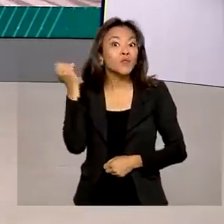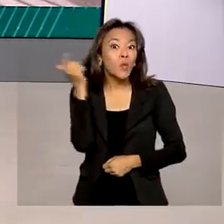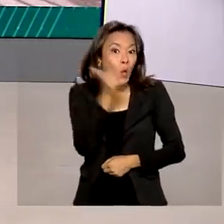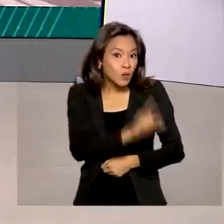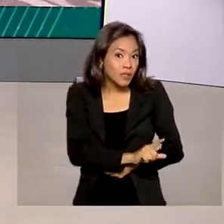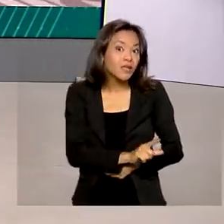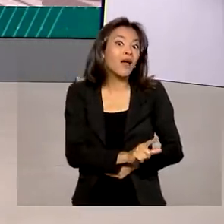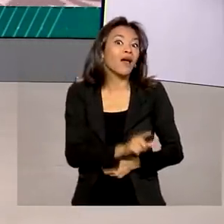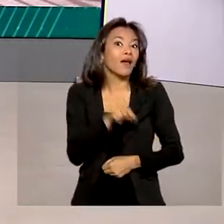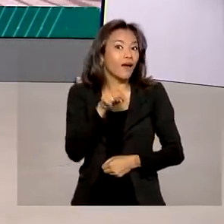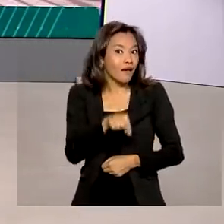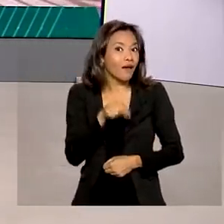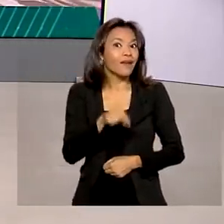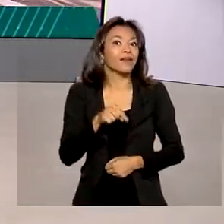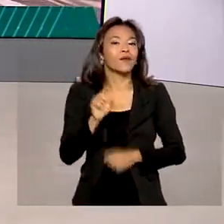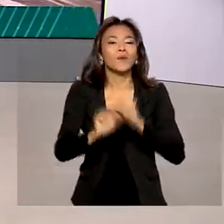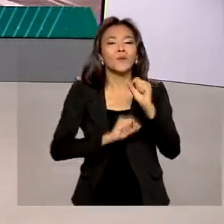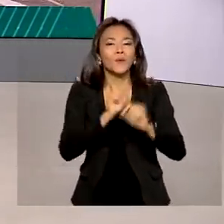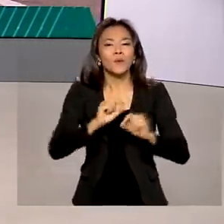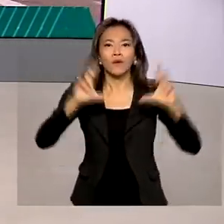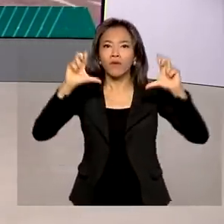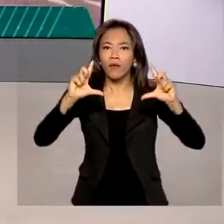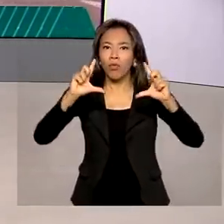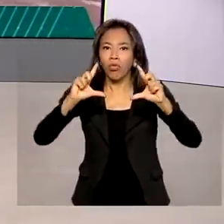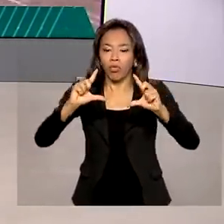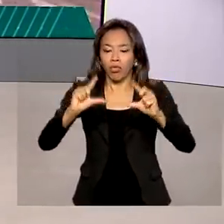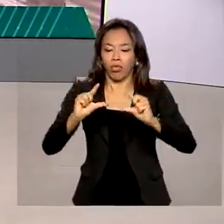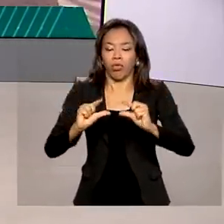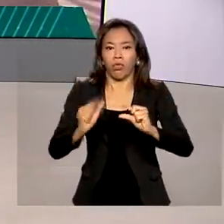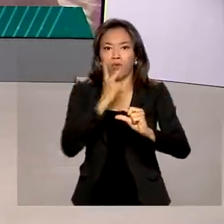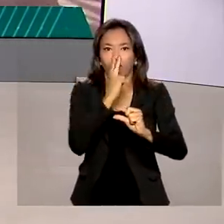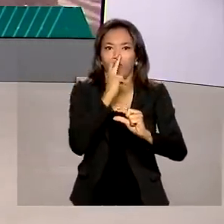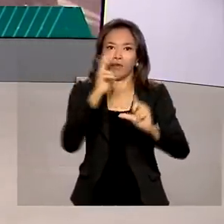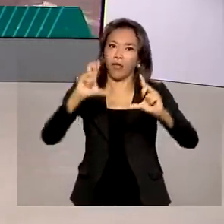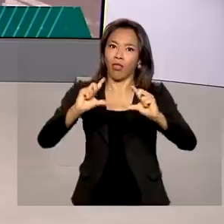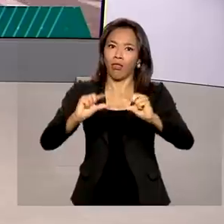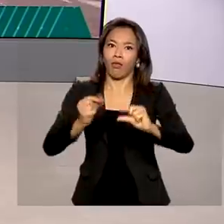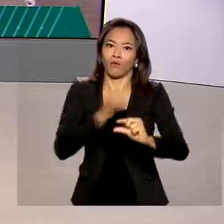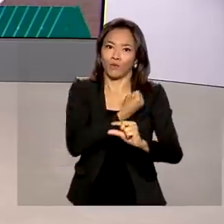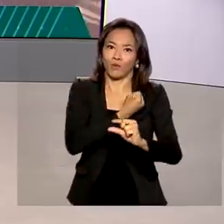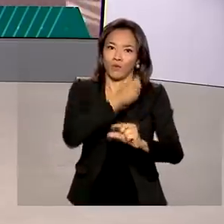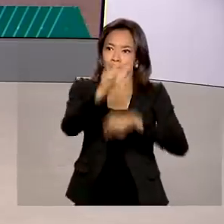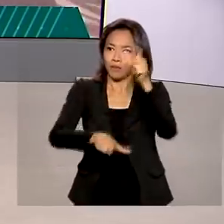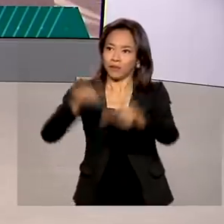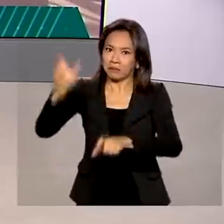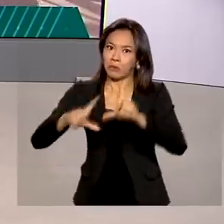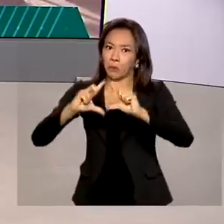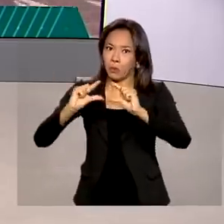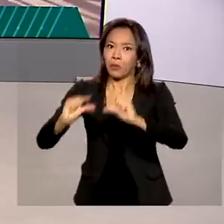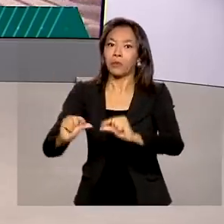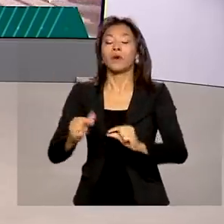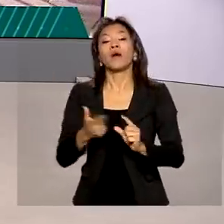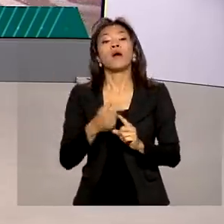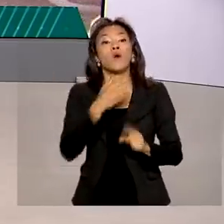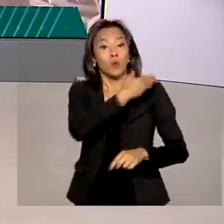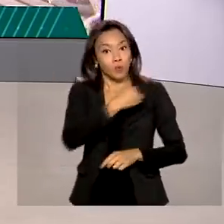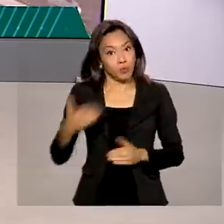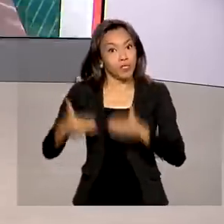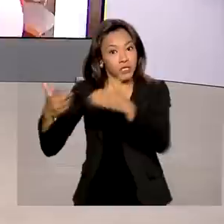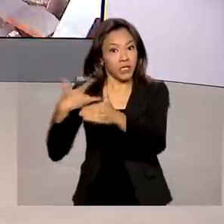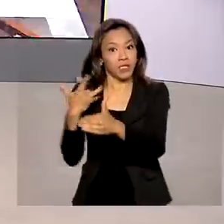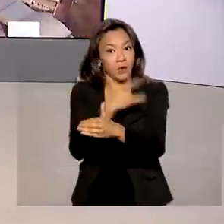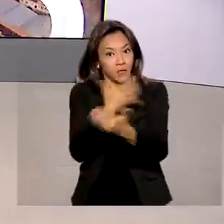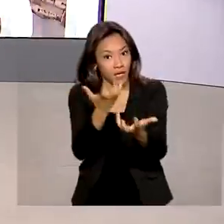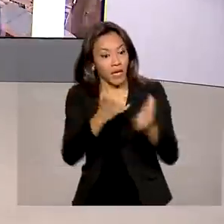alcançar essa conquista e o número de fumantes vem caindo ano após ano. O Ministério da Saúde, para reduzir o tabagismo ainda mais no